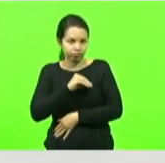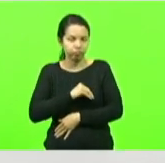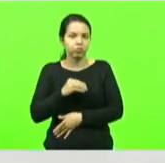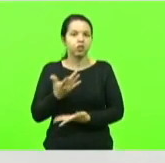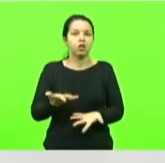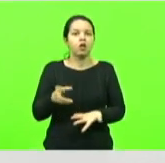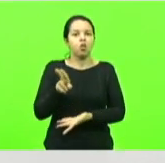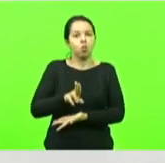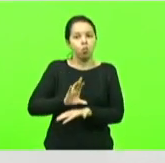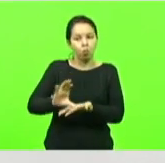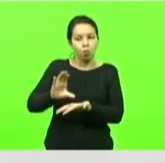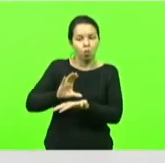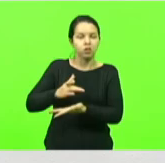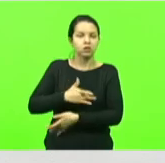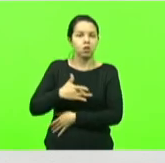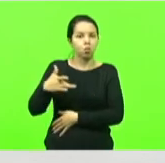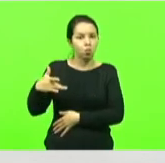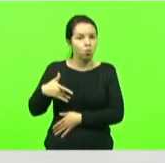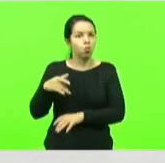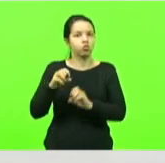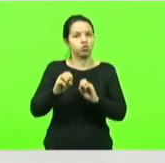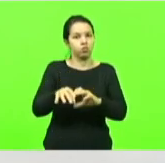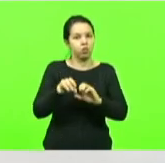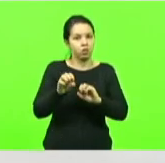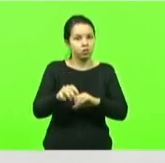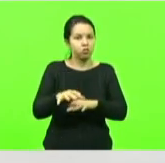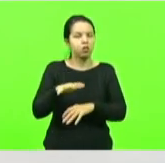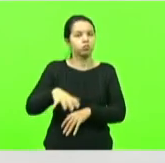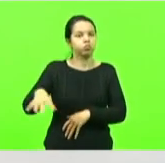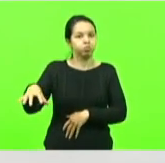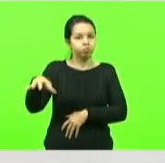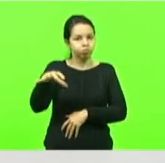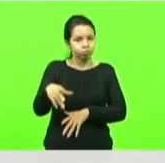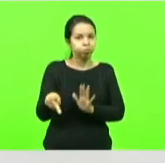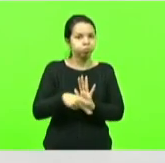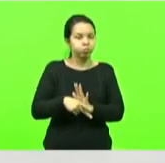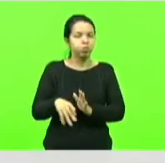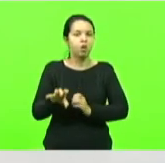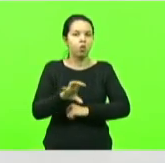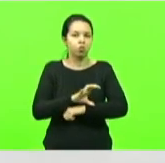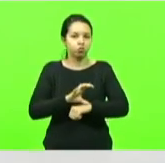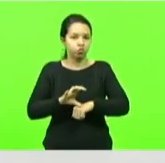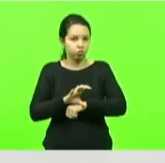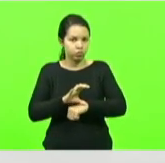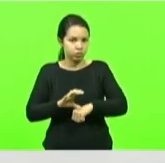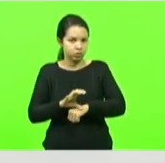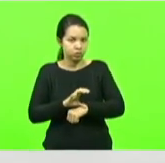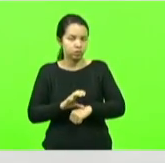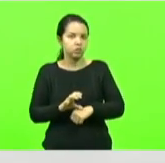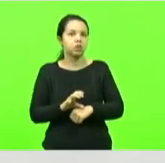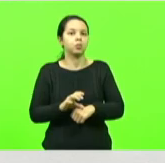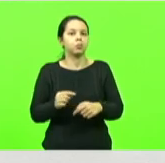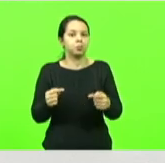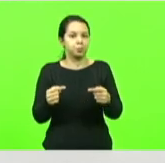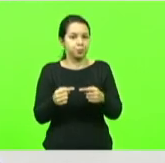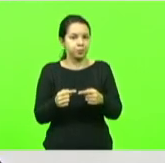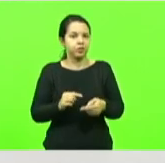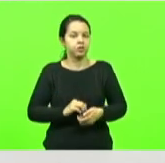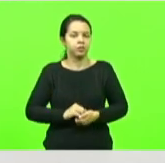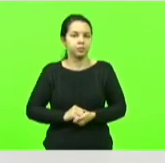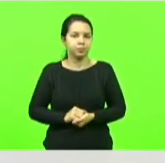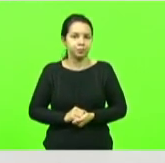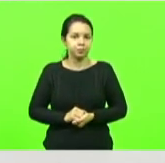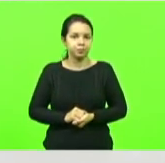educação que são de ordem constitucional constitucional e na verdade até tem